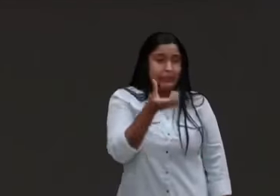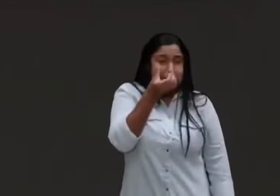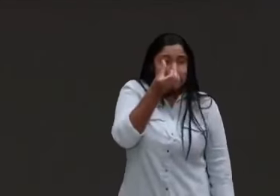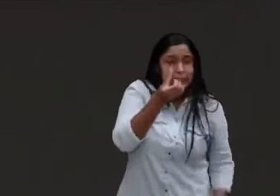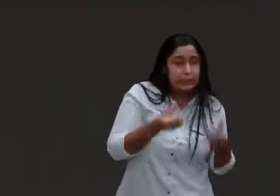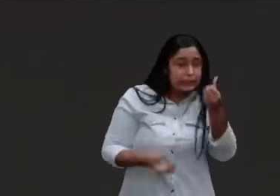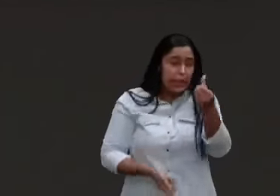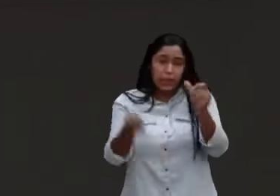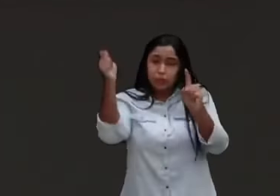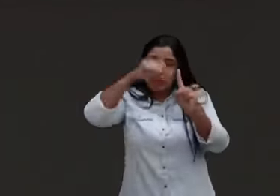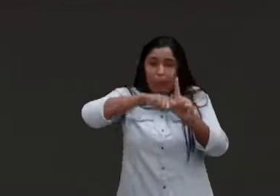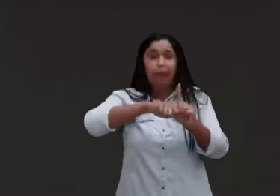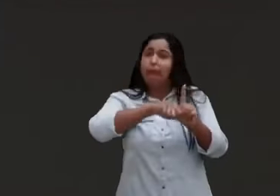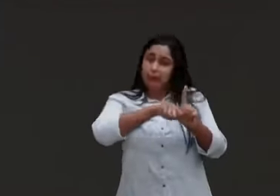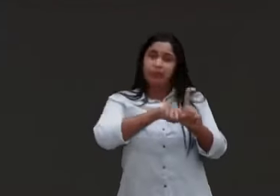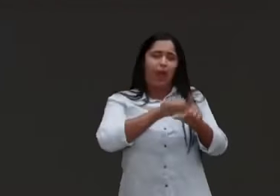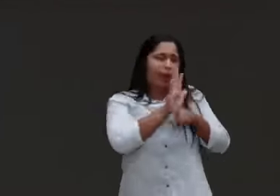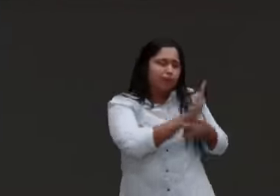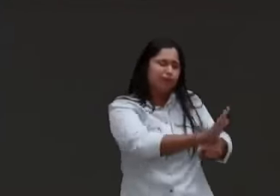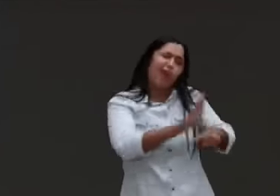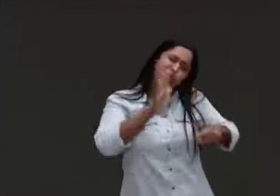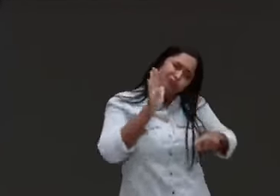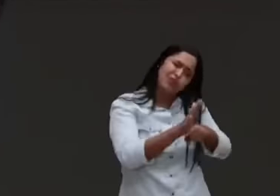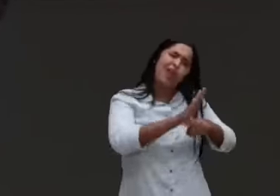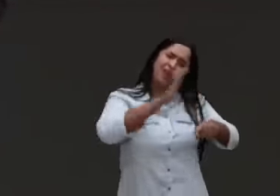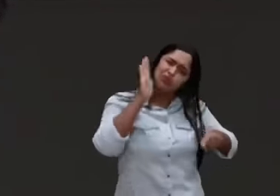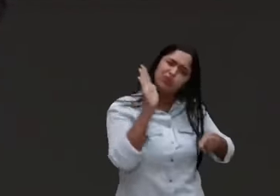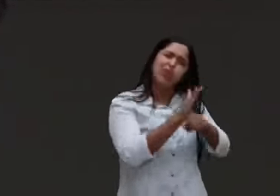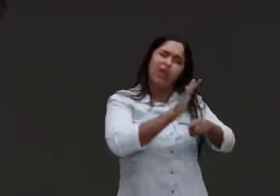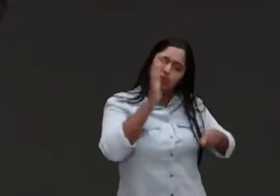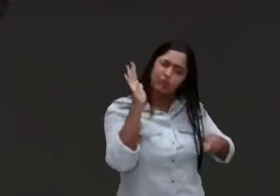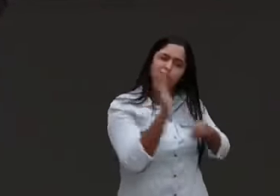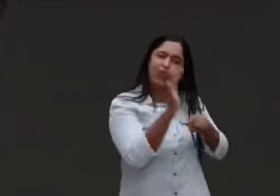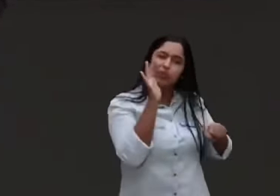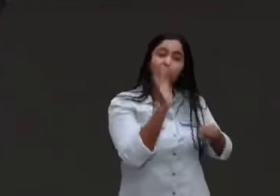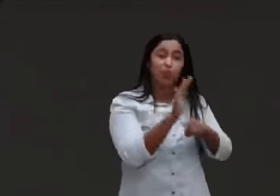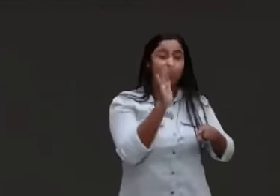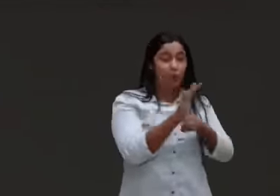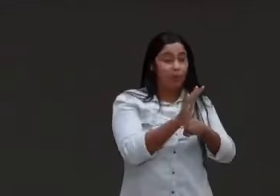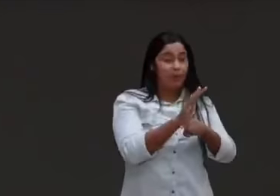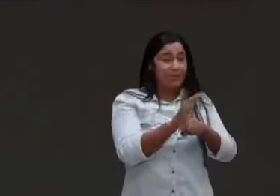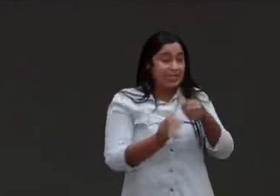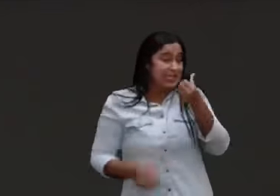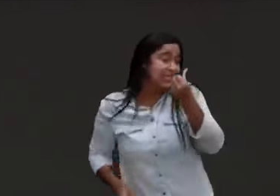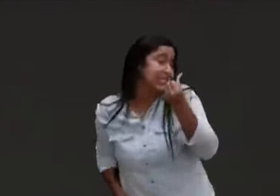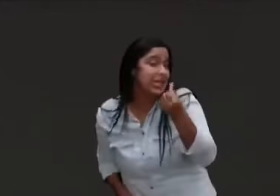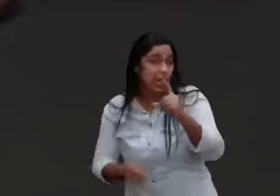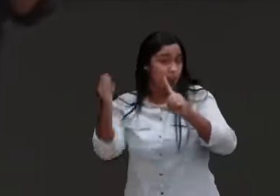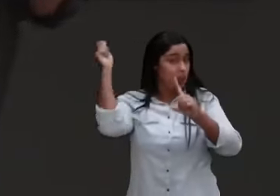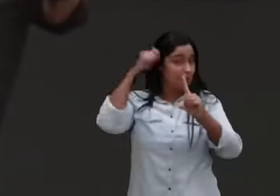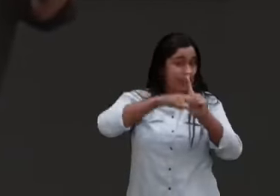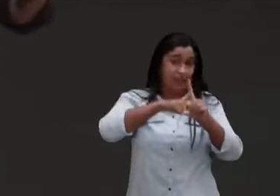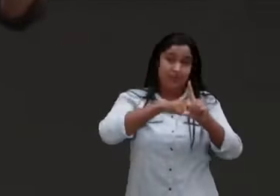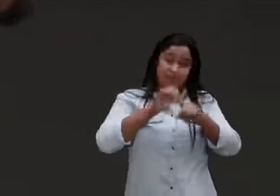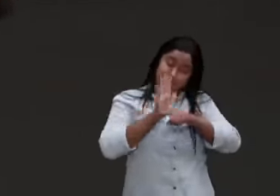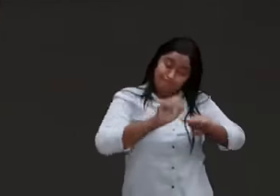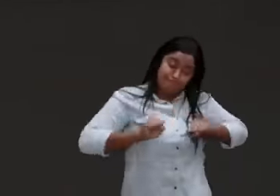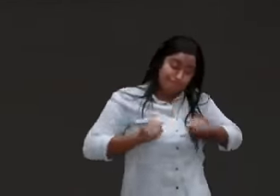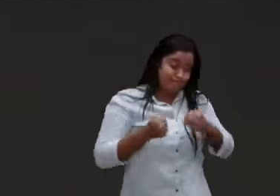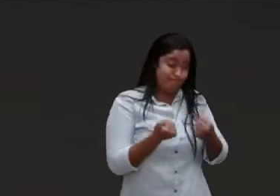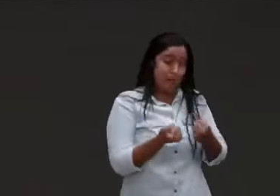nossa igreja. Eu ajudando, ajudando, seis meses para resolver um problema, uma pinça num